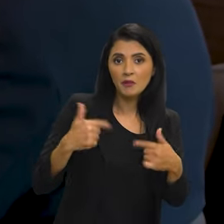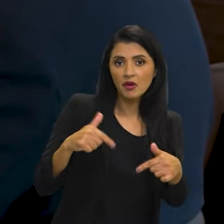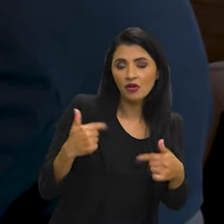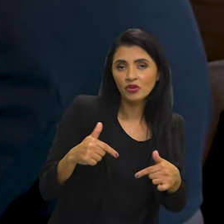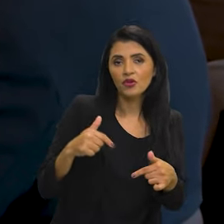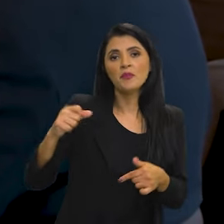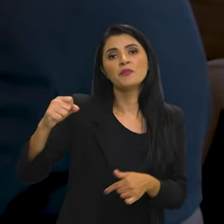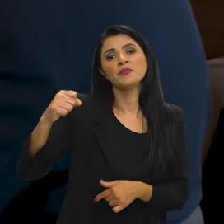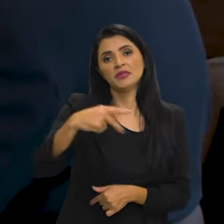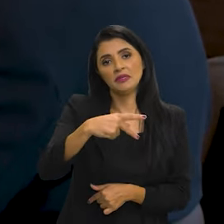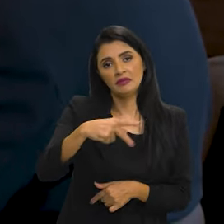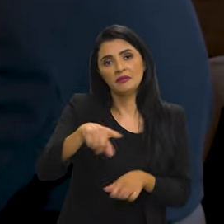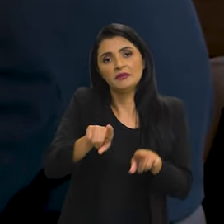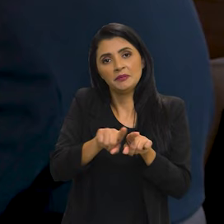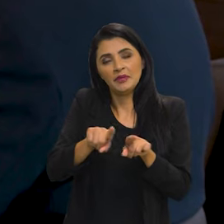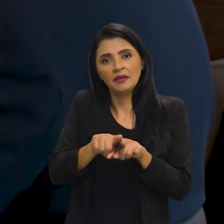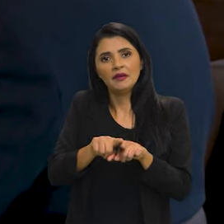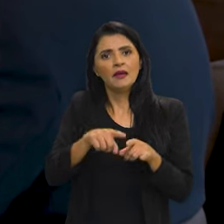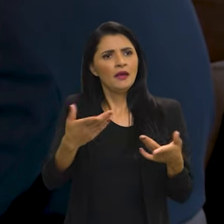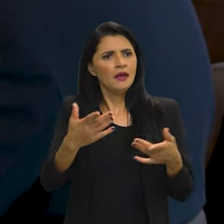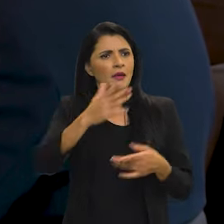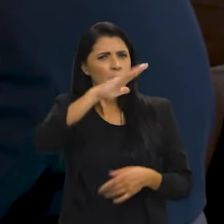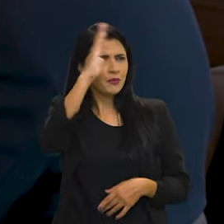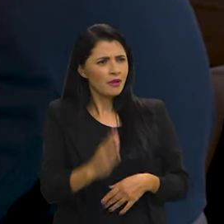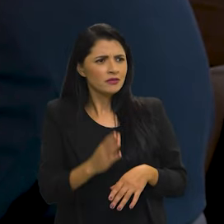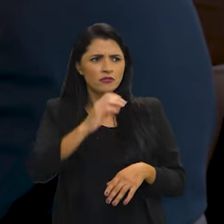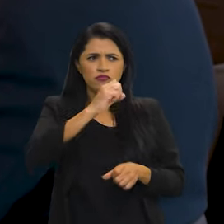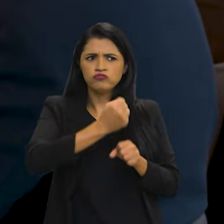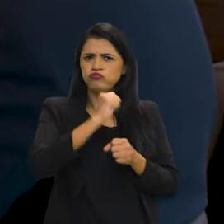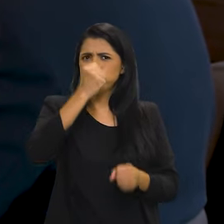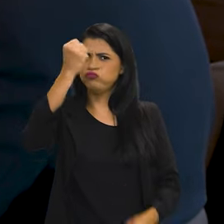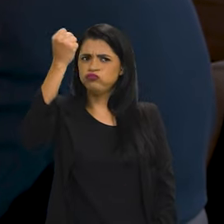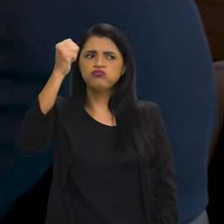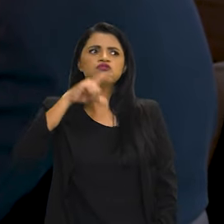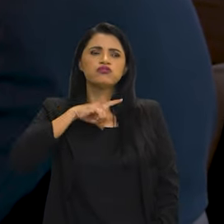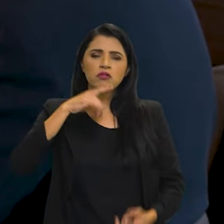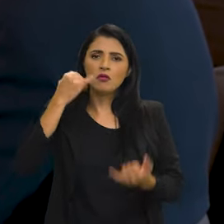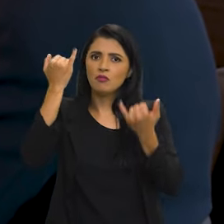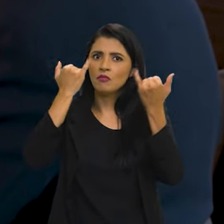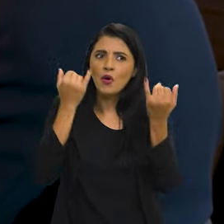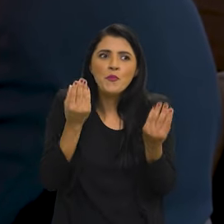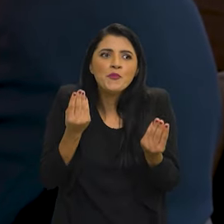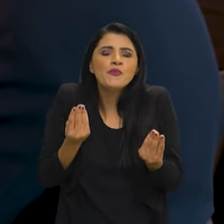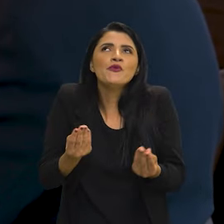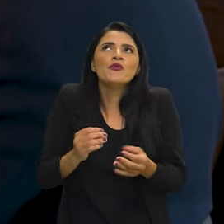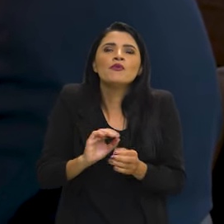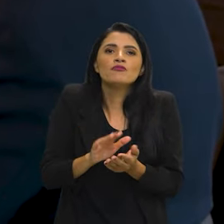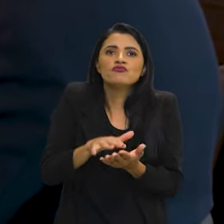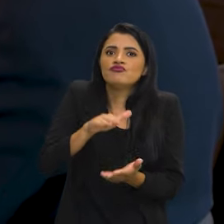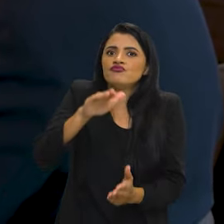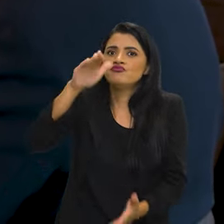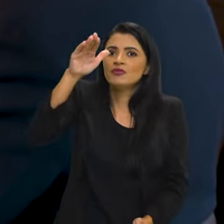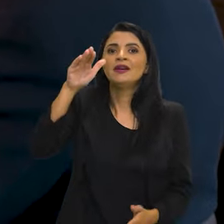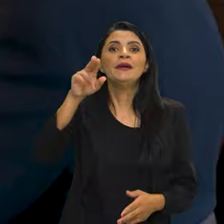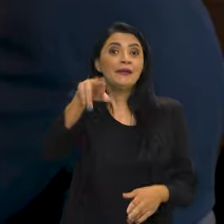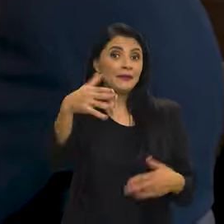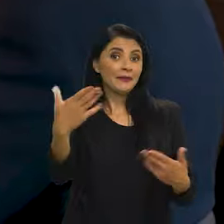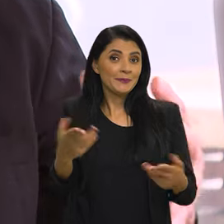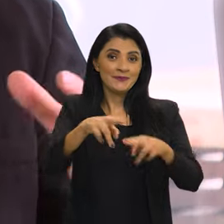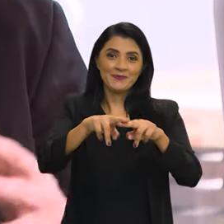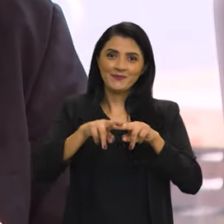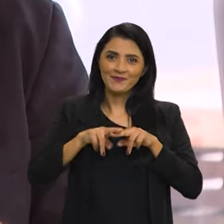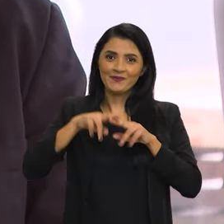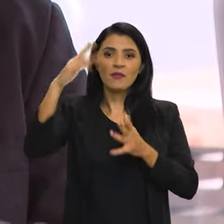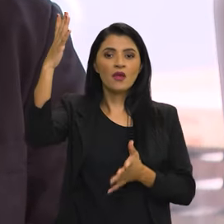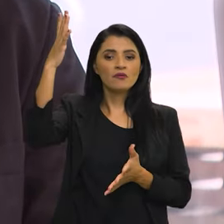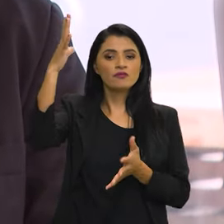trabalhadores aposentados. E o Brasil, do tamanho continental que é, tem muitos dados enormes. Por isso, a ideia